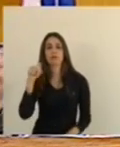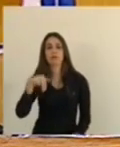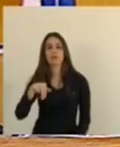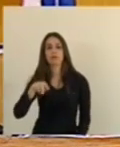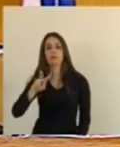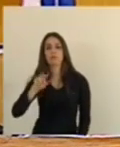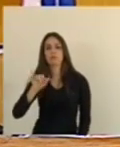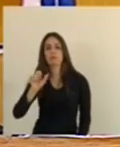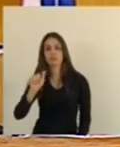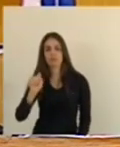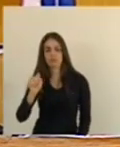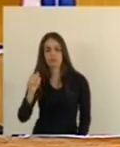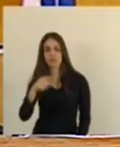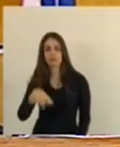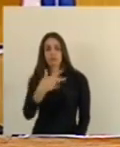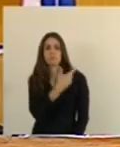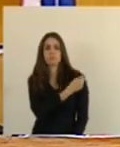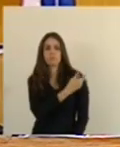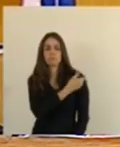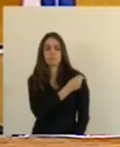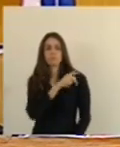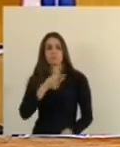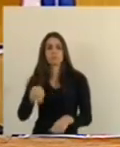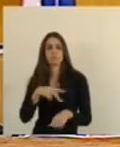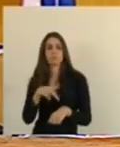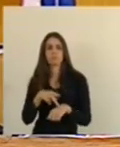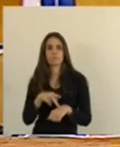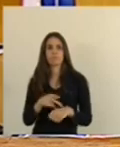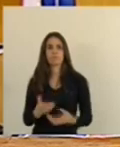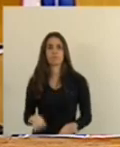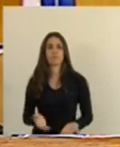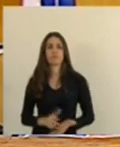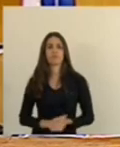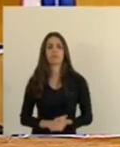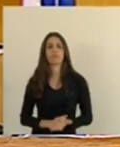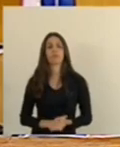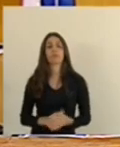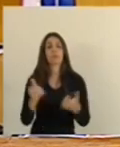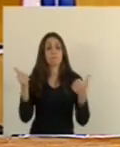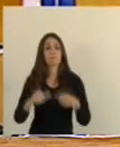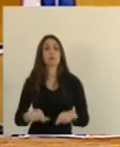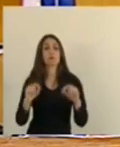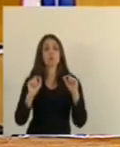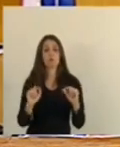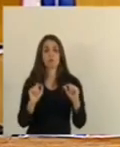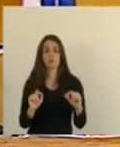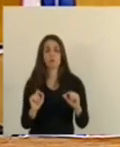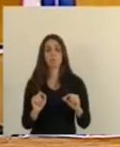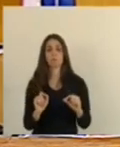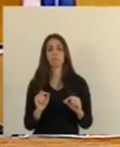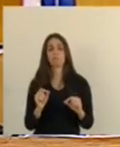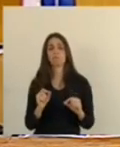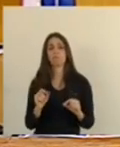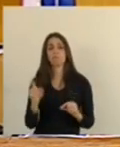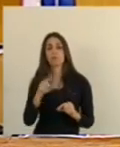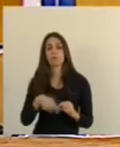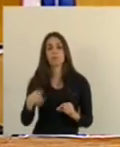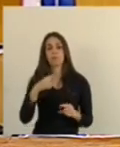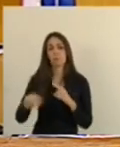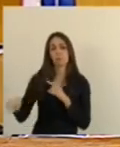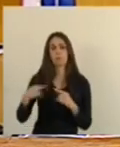aplicadas Em nosso território O pior do que isso É o cerceamento